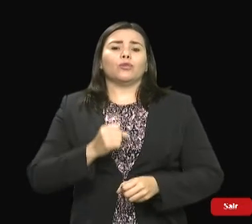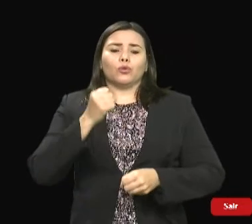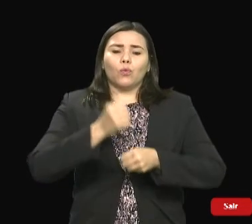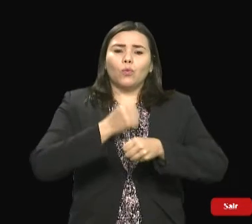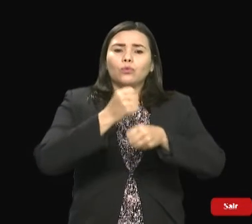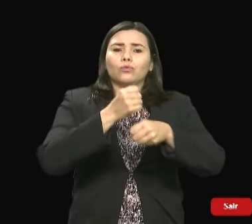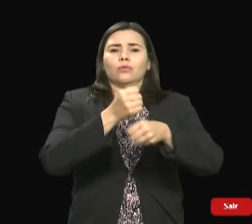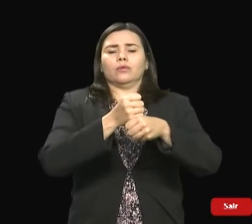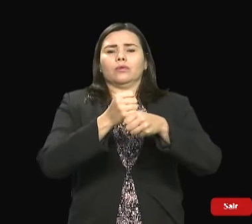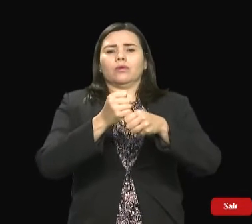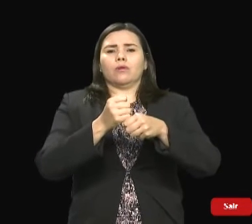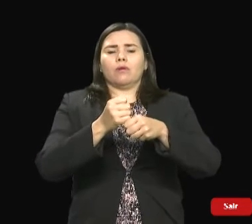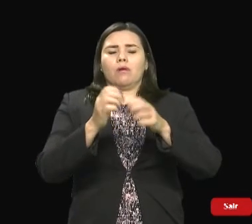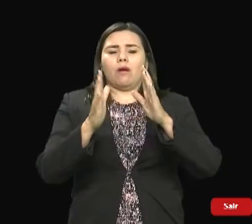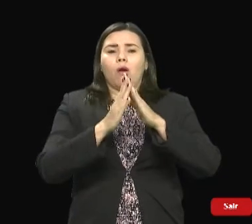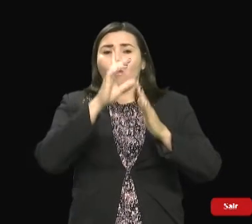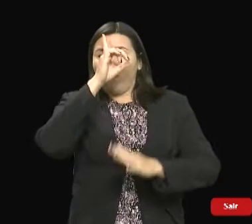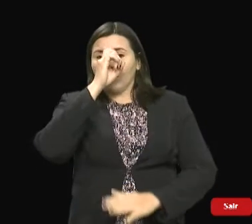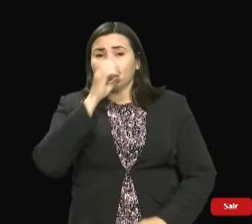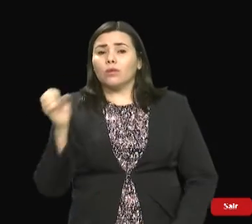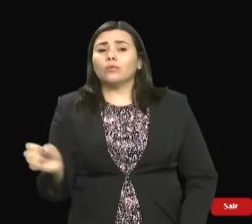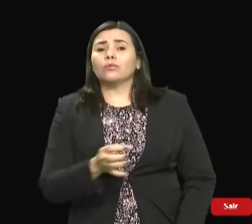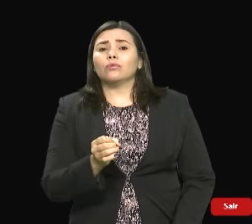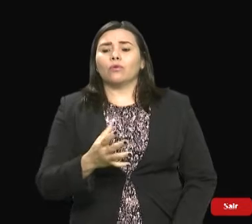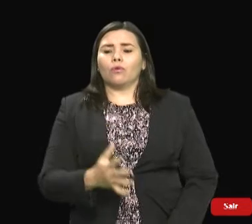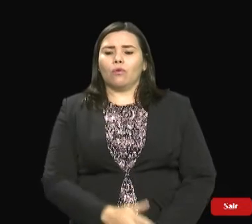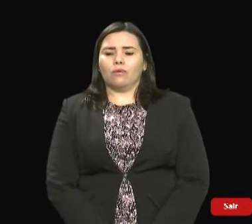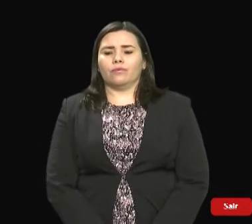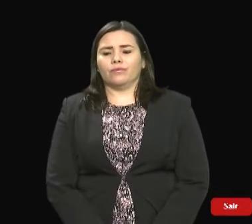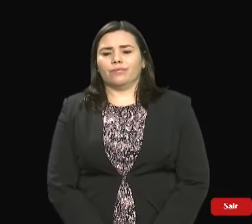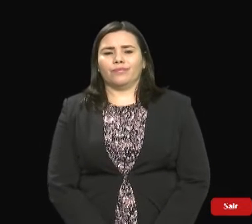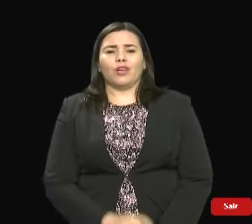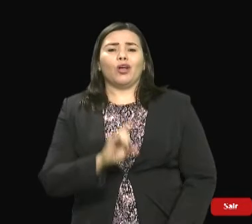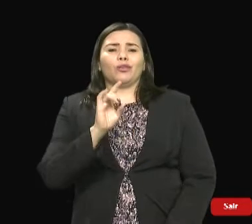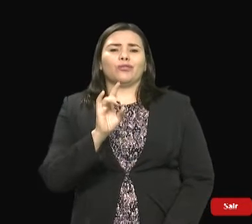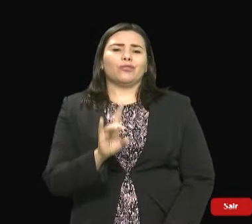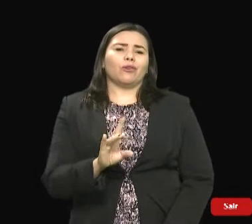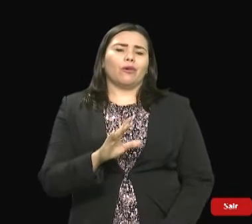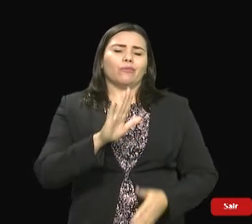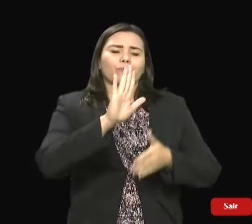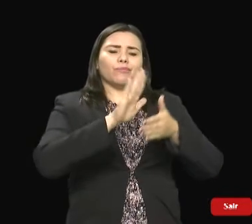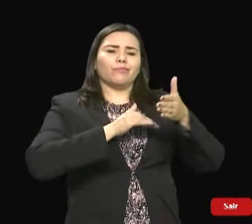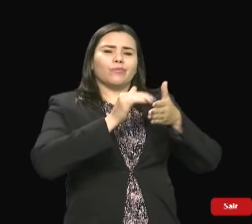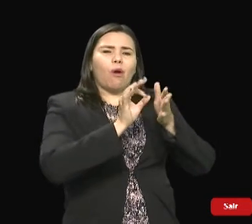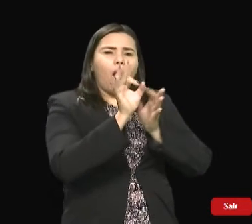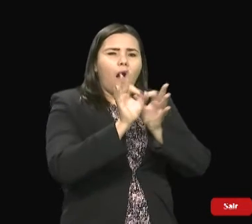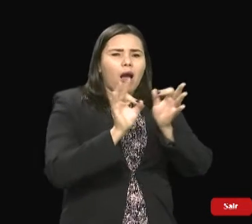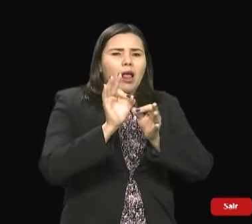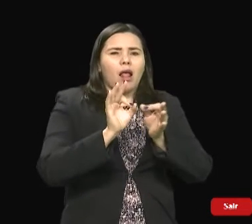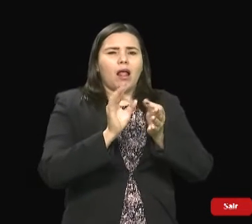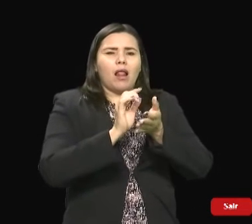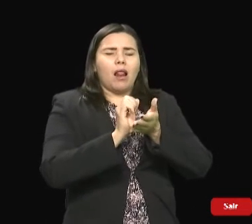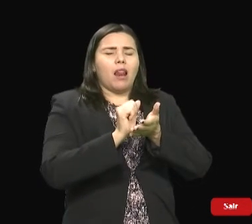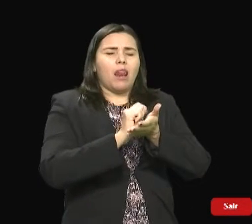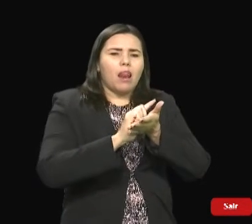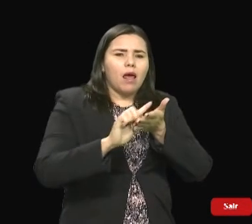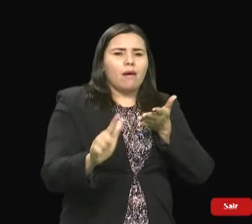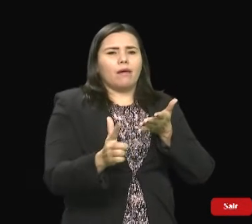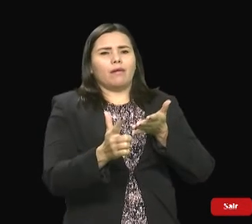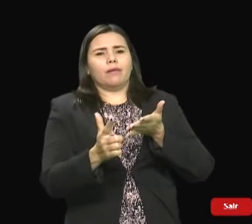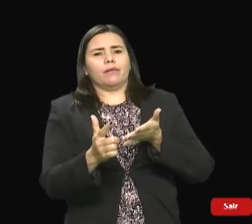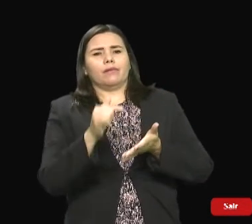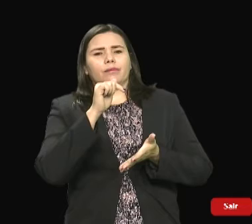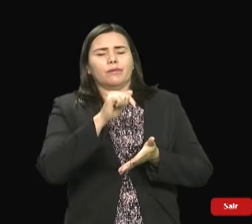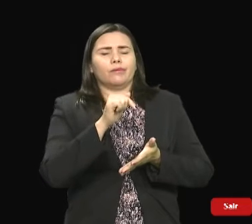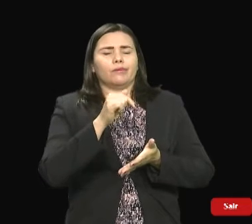hospital. E, ao invés de ficar fazendo remendo no Socorrão 2, como já foram feitos vários remendos, e não tem nenhum